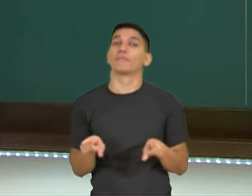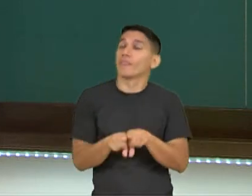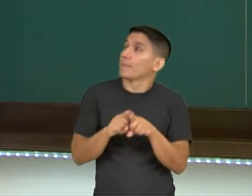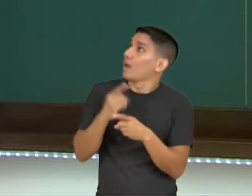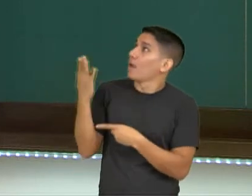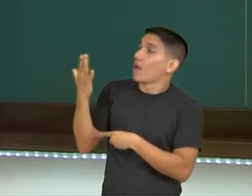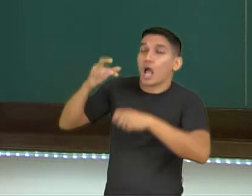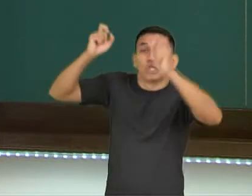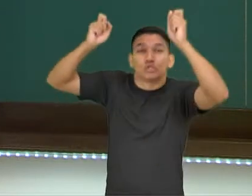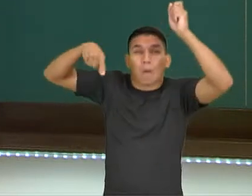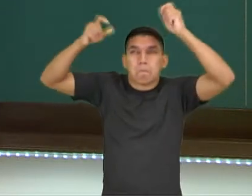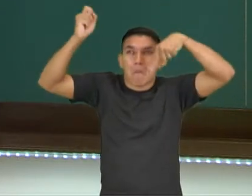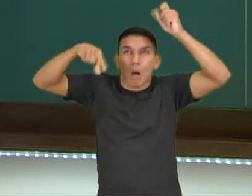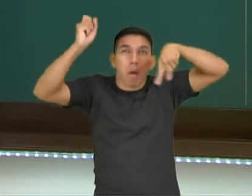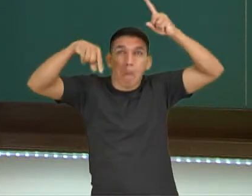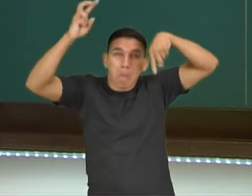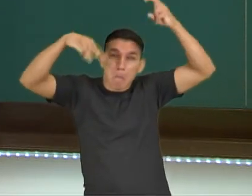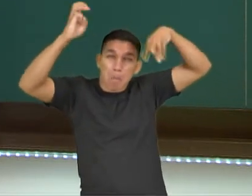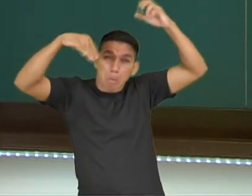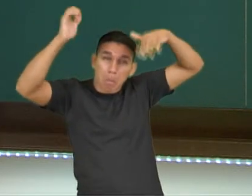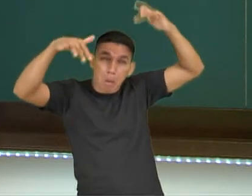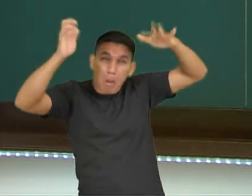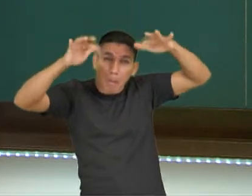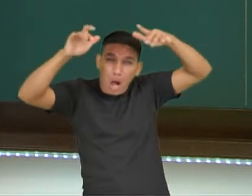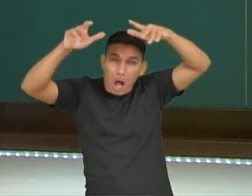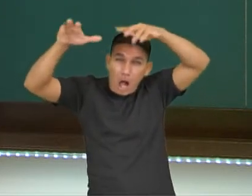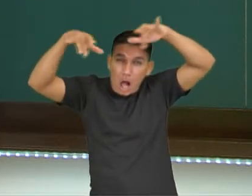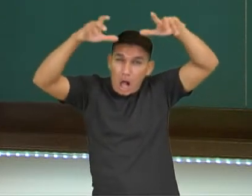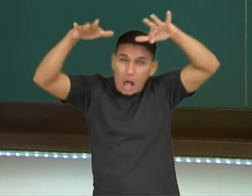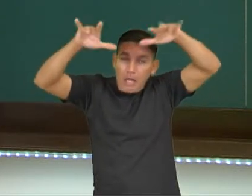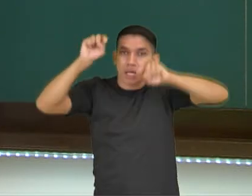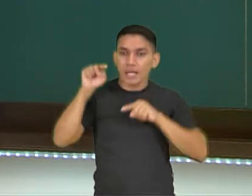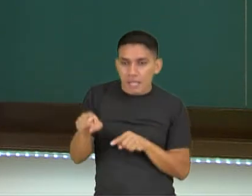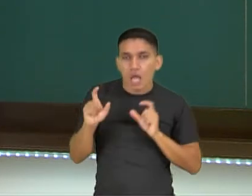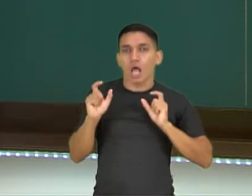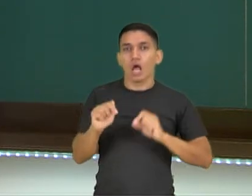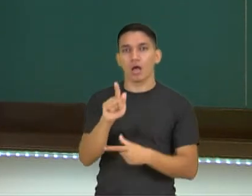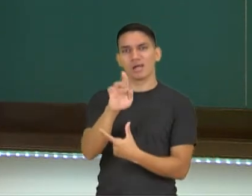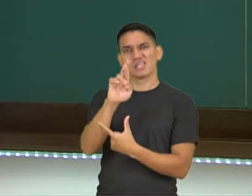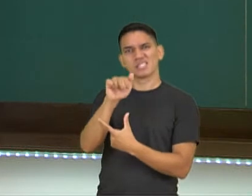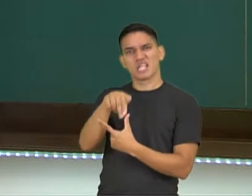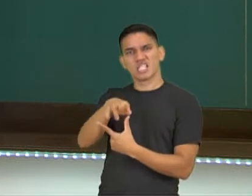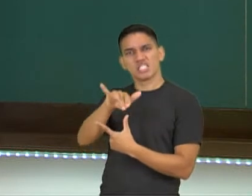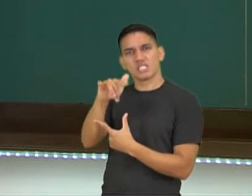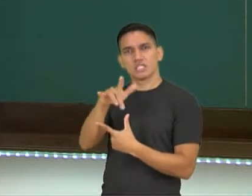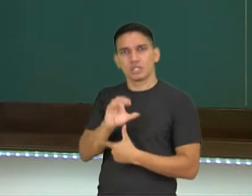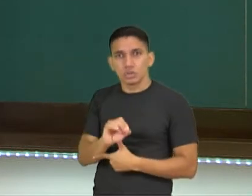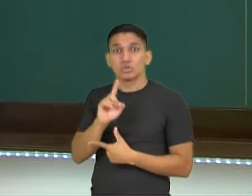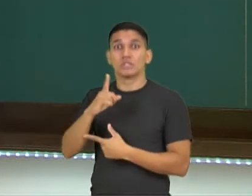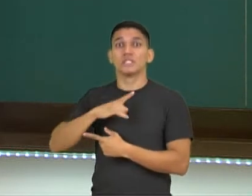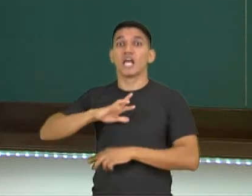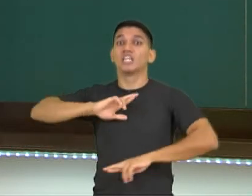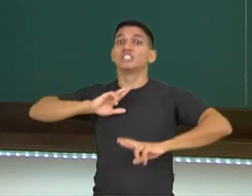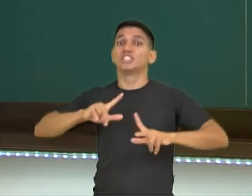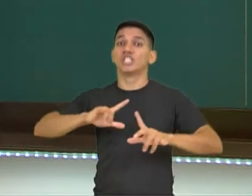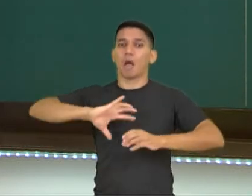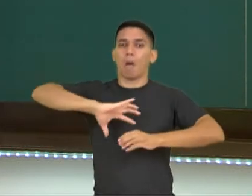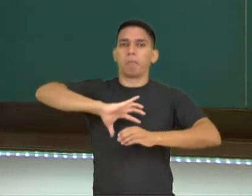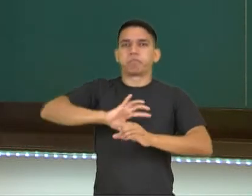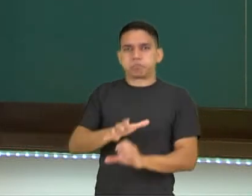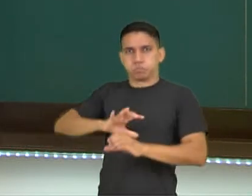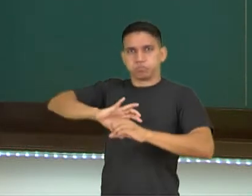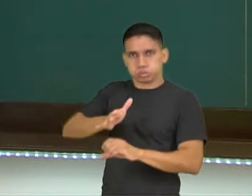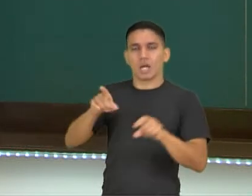também é um fenômeno físico. Ela ocorre, né? O granizo ocorre por diferença de pressão e de temperatura na